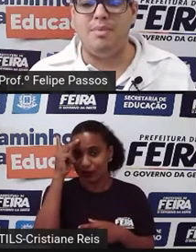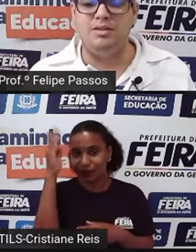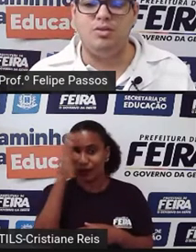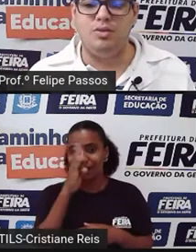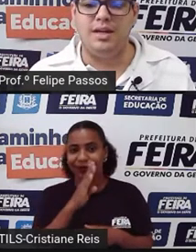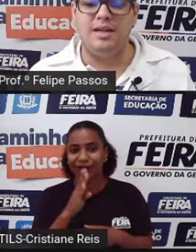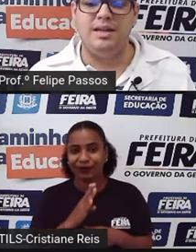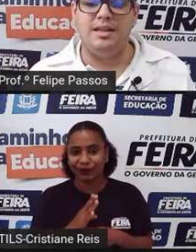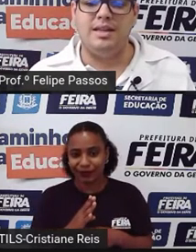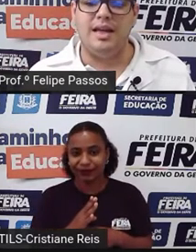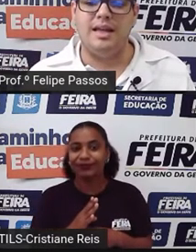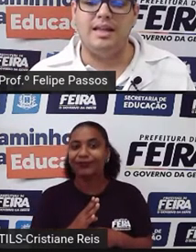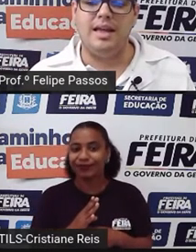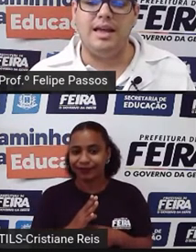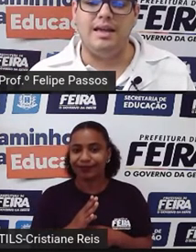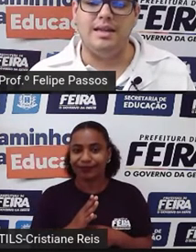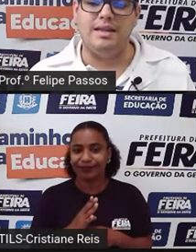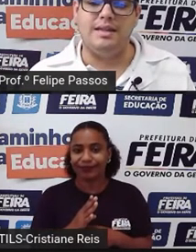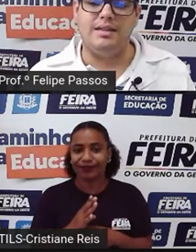abandona